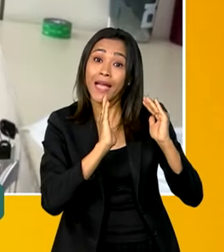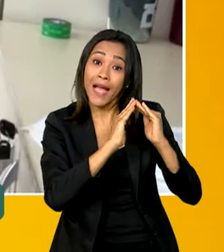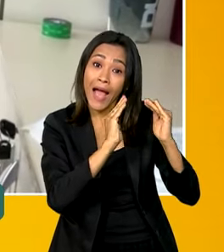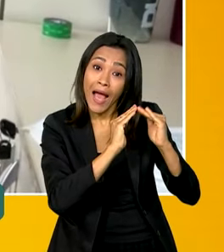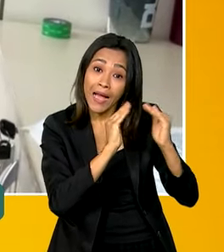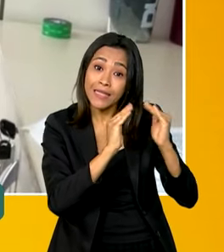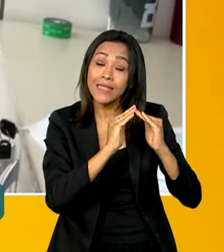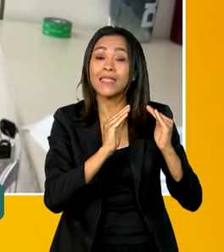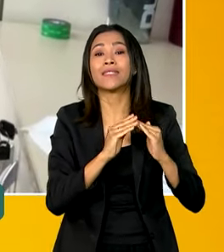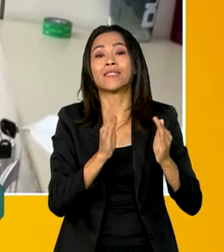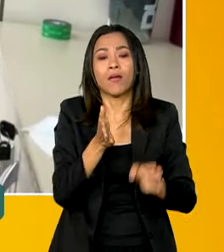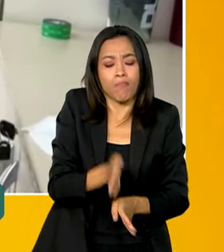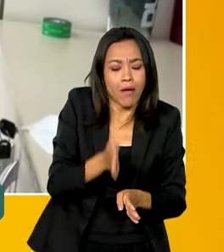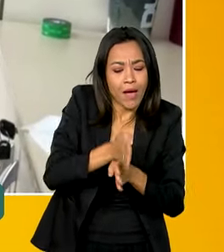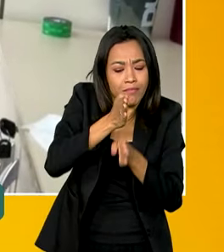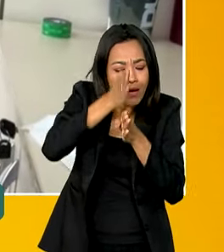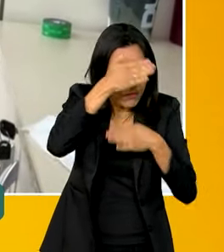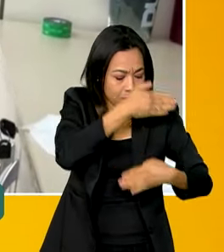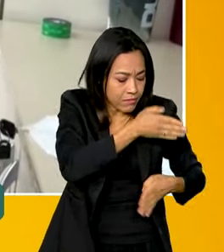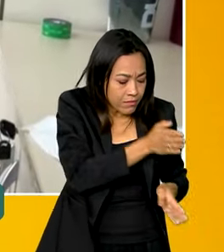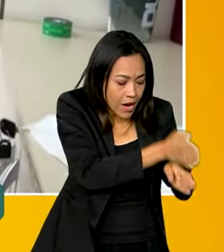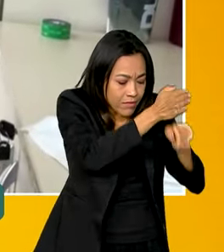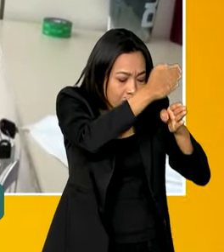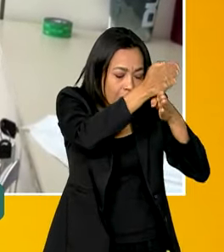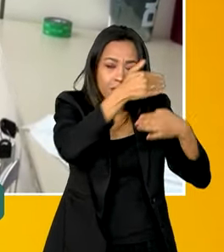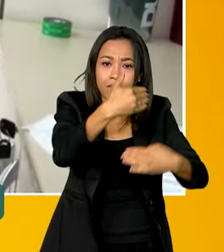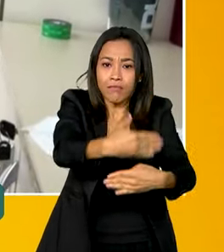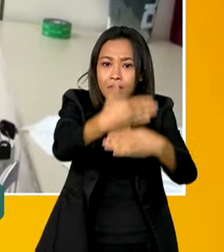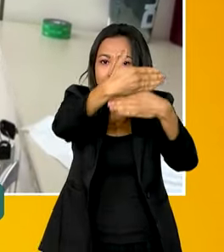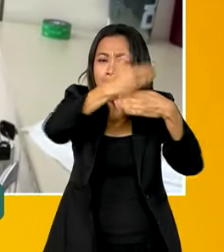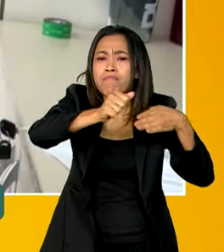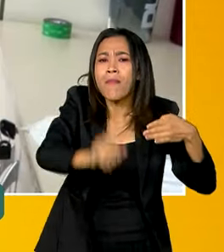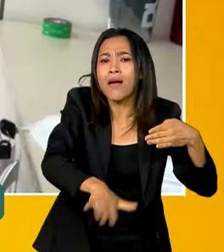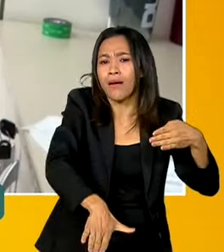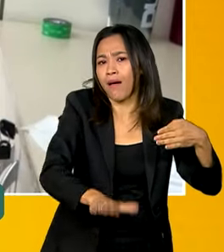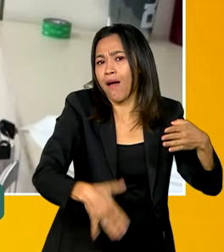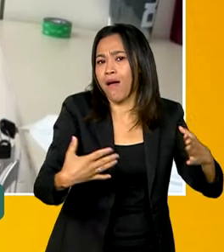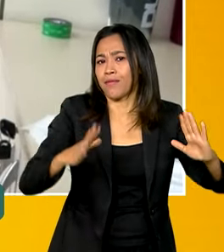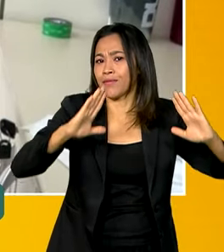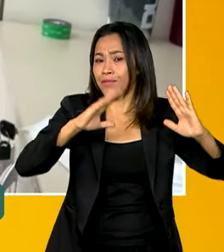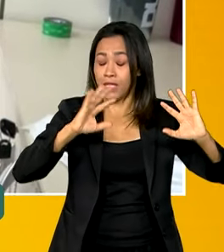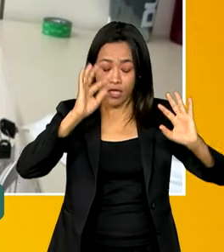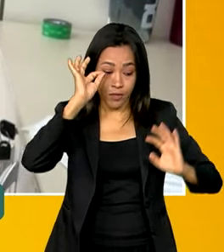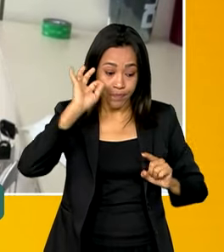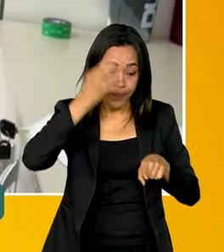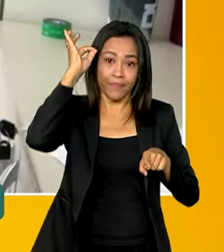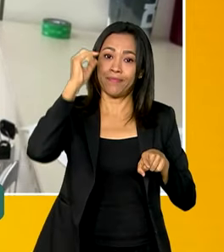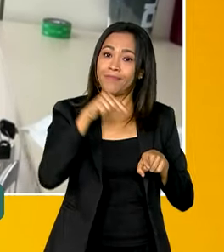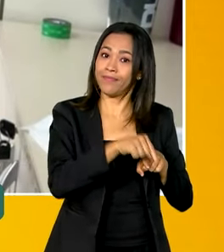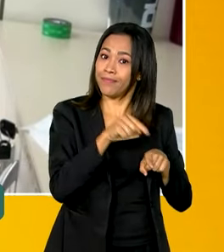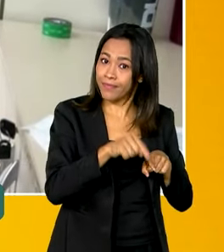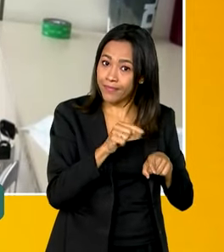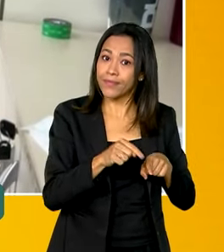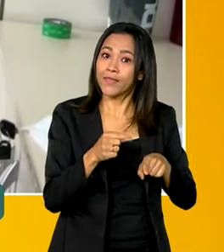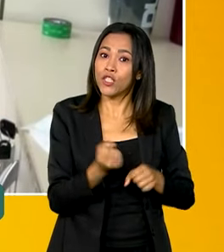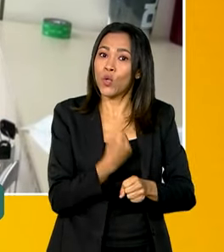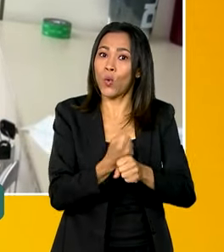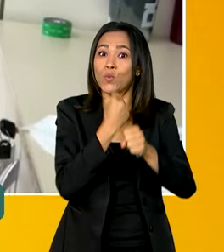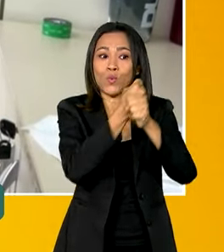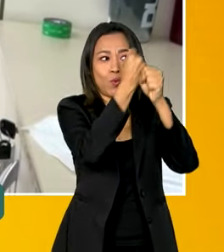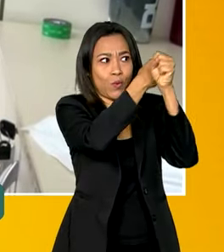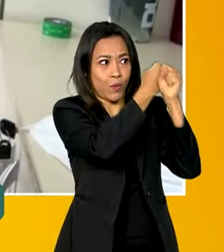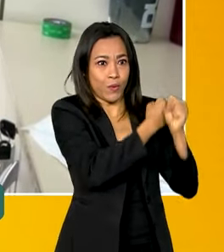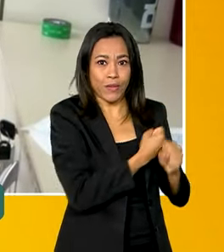salas modulares, e com isso tem um custo mais barato de efetivação, é mais rápido de ser construído.